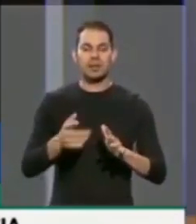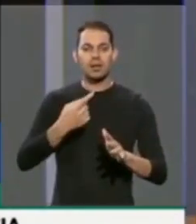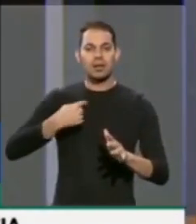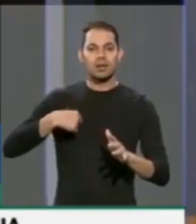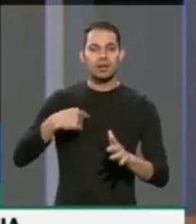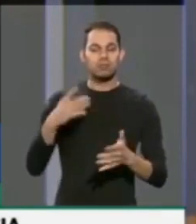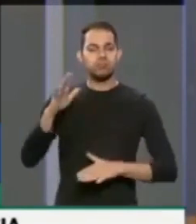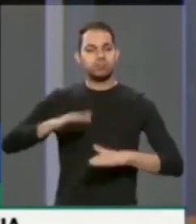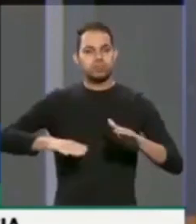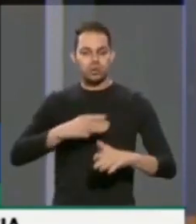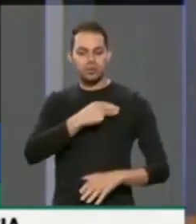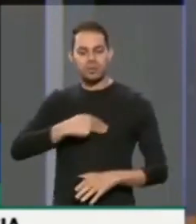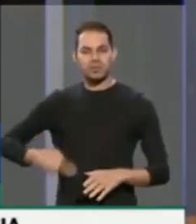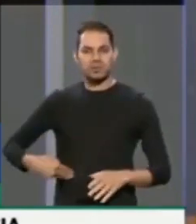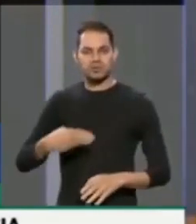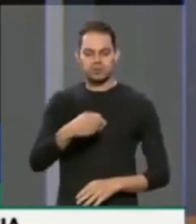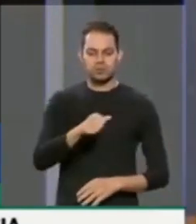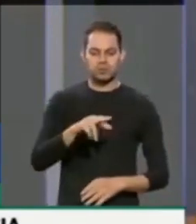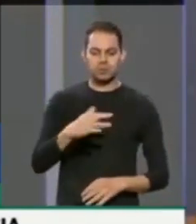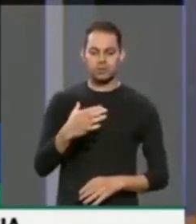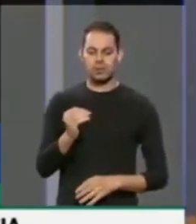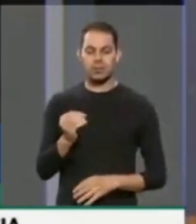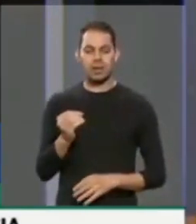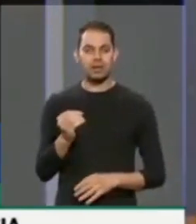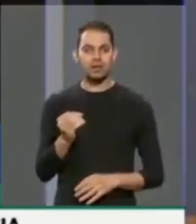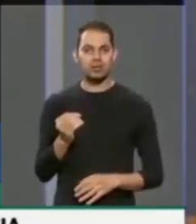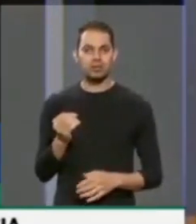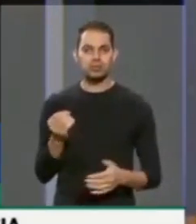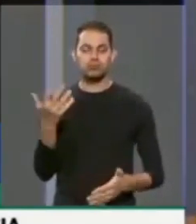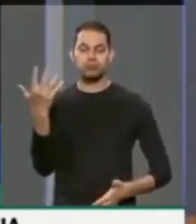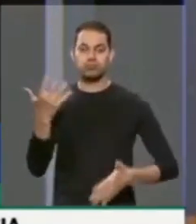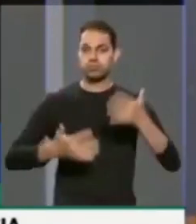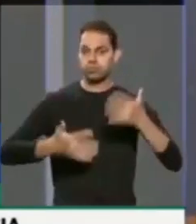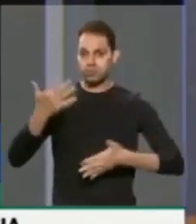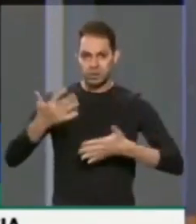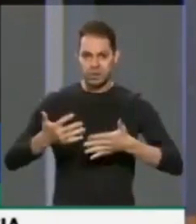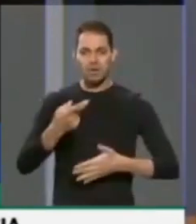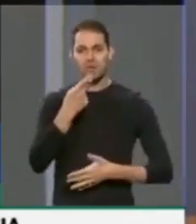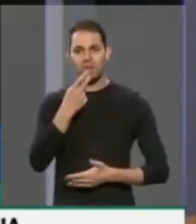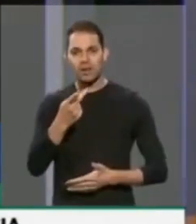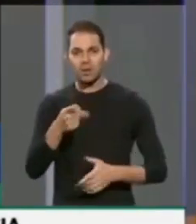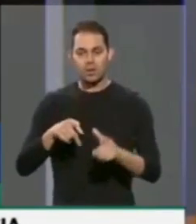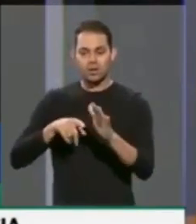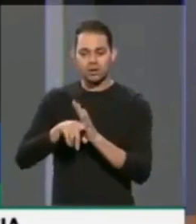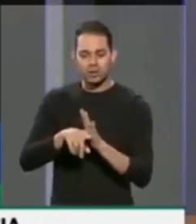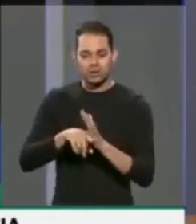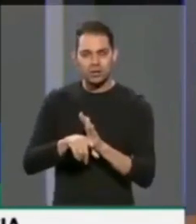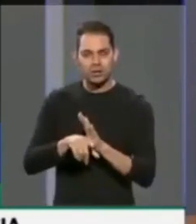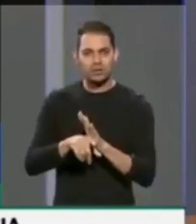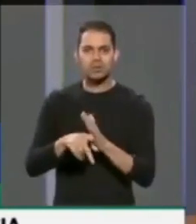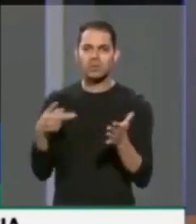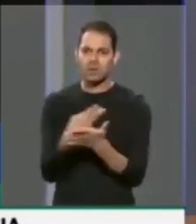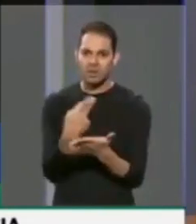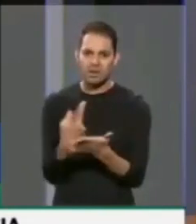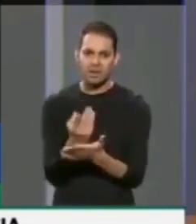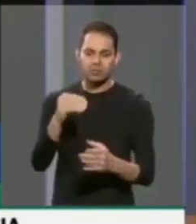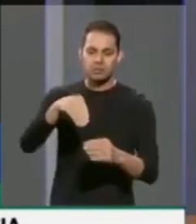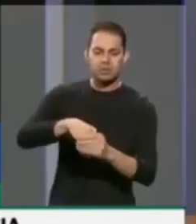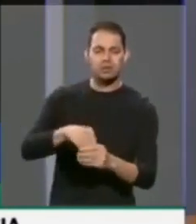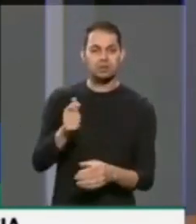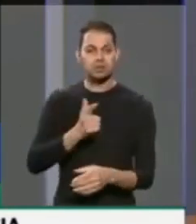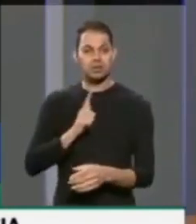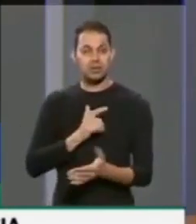por parte do ministro Marco Aurélio, em que falou que esse inquérito, ele é viciado. Por